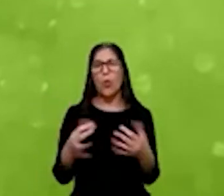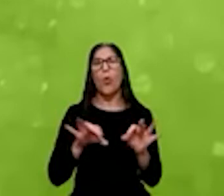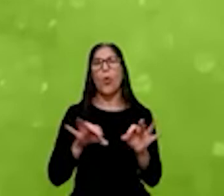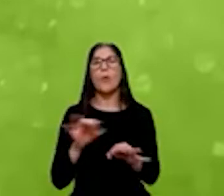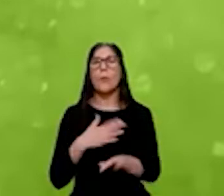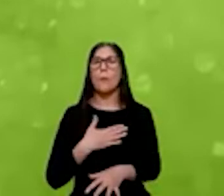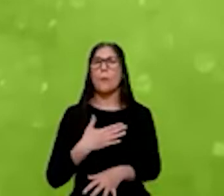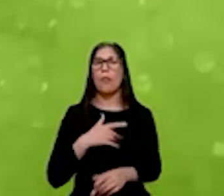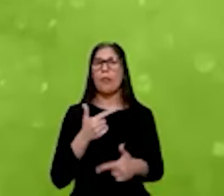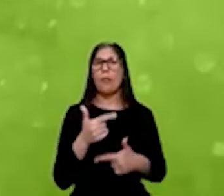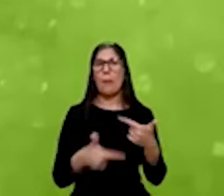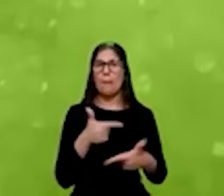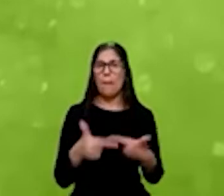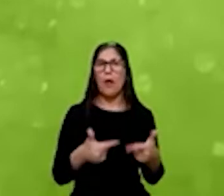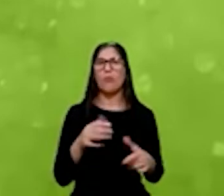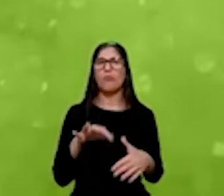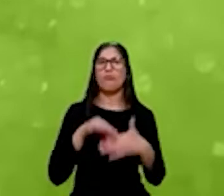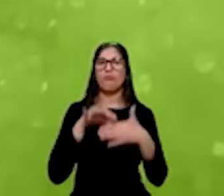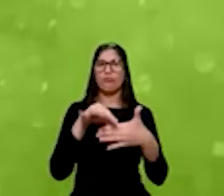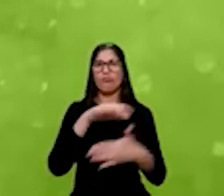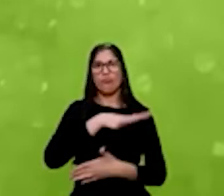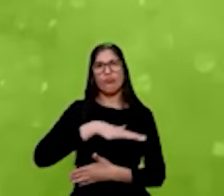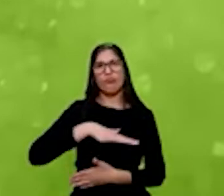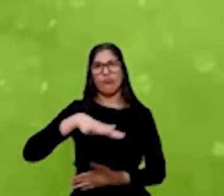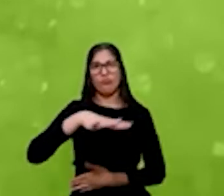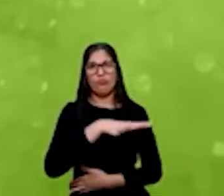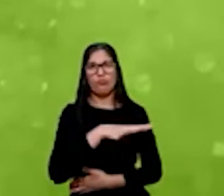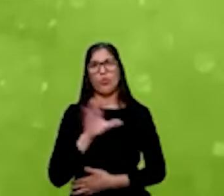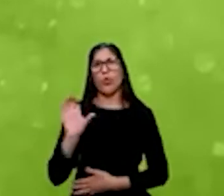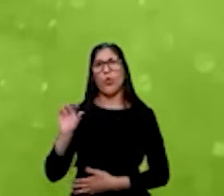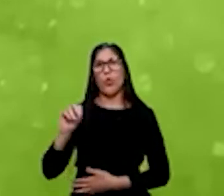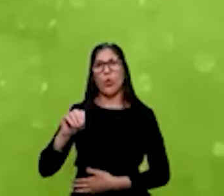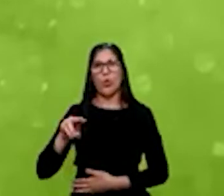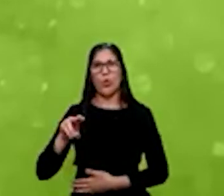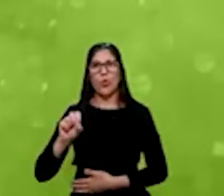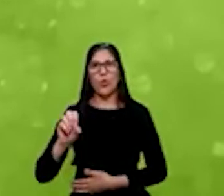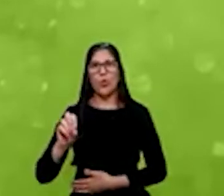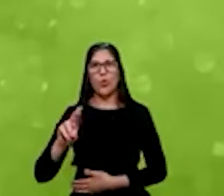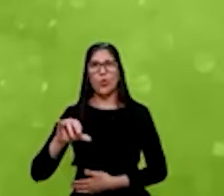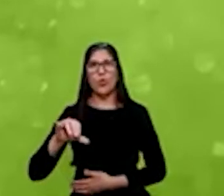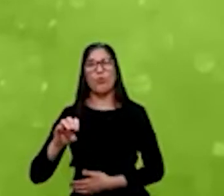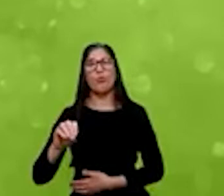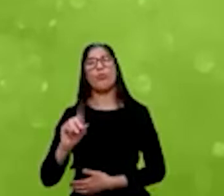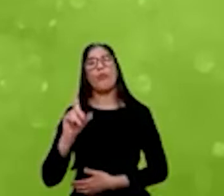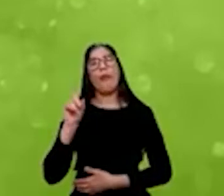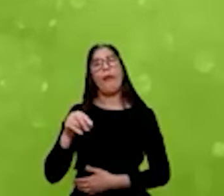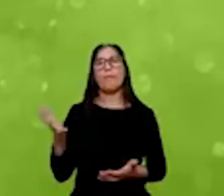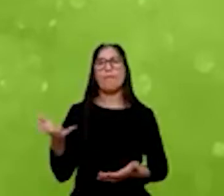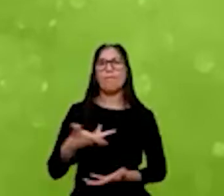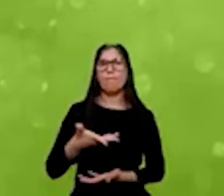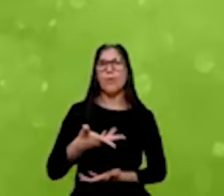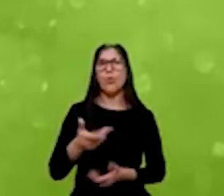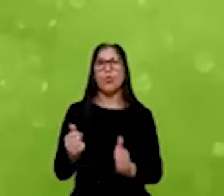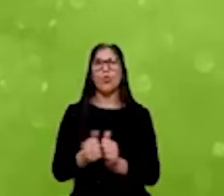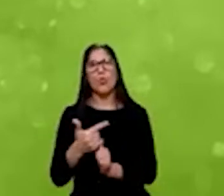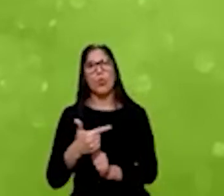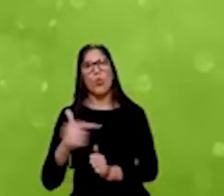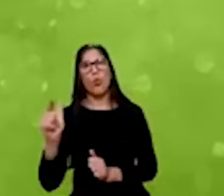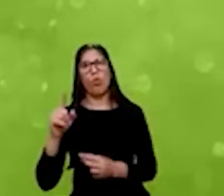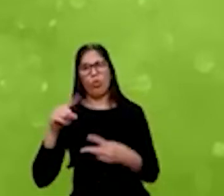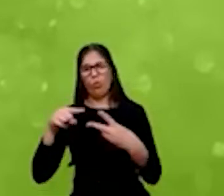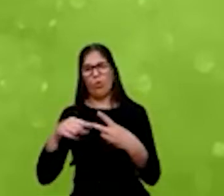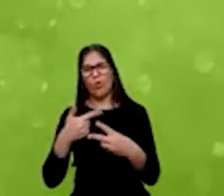nós lideramos esse consórcio. Somos uma aceleradora e, junto com outras duas organizações, a Liga Ventures e a Waira,